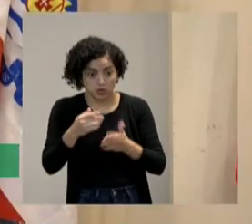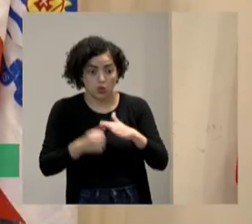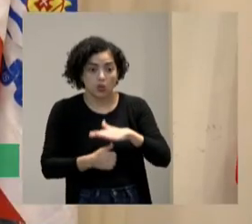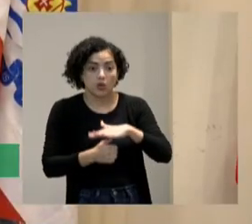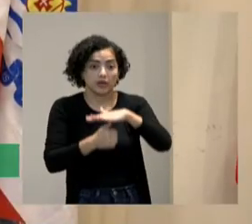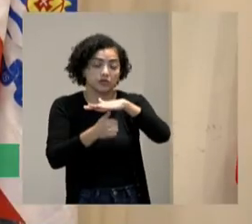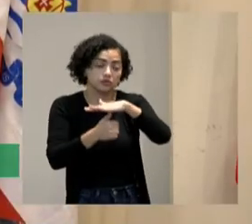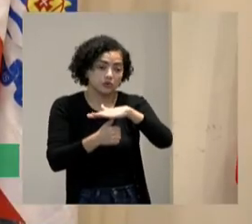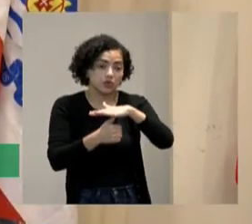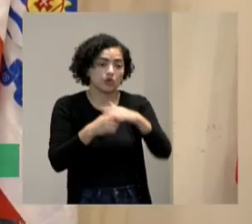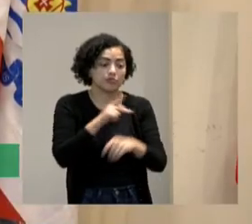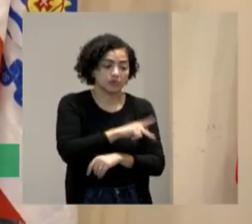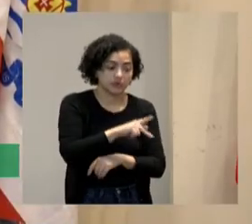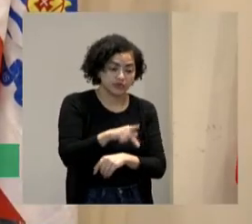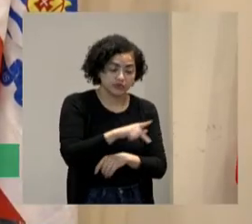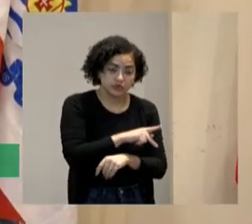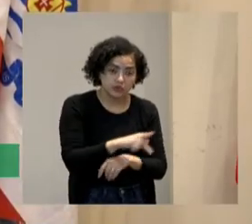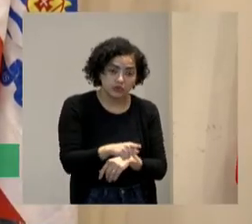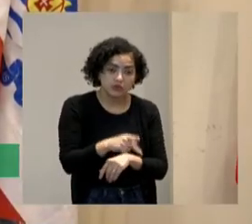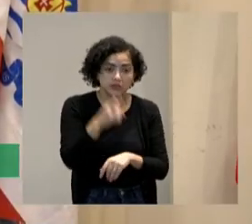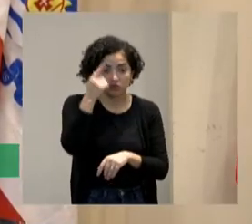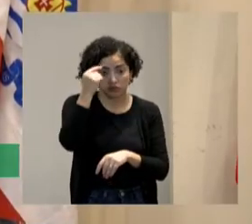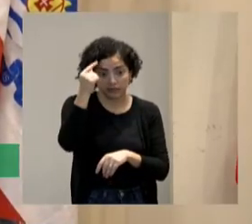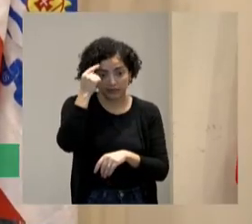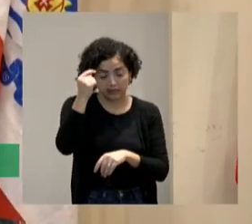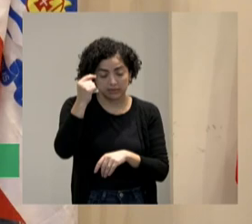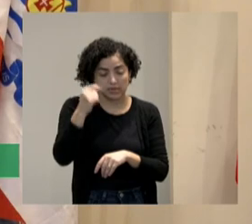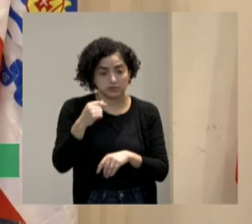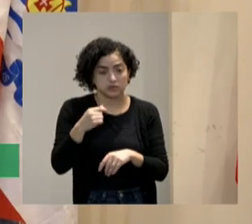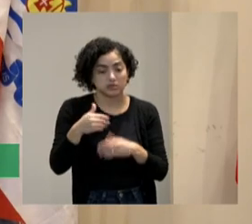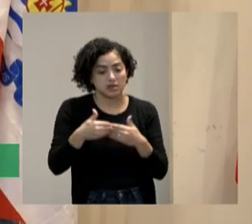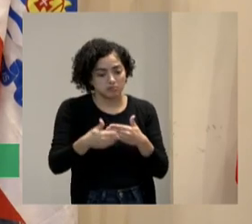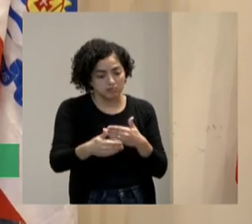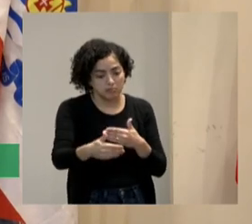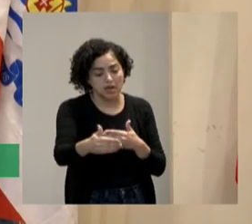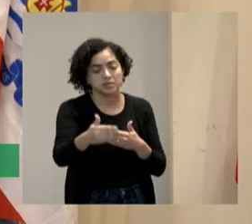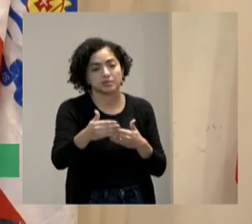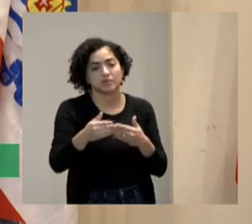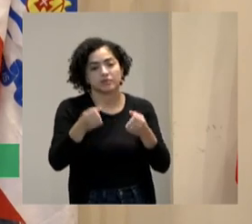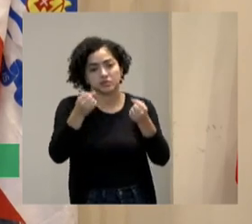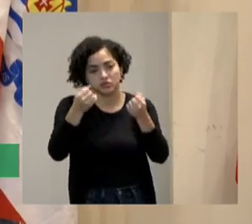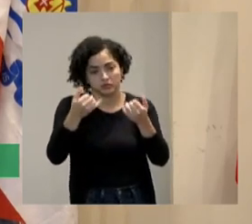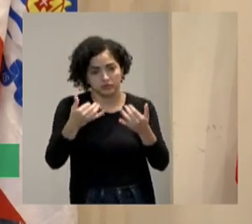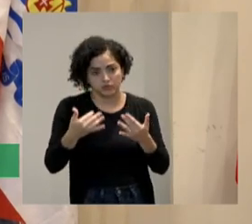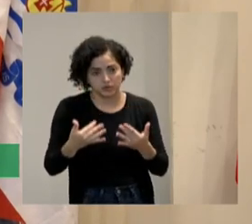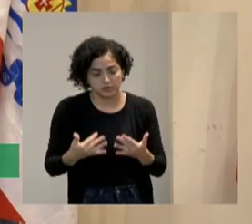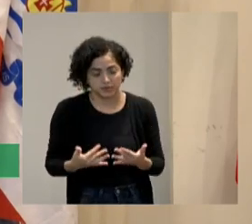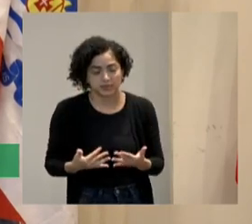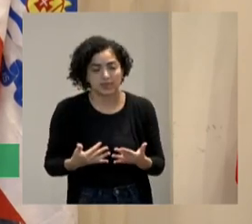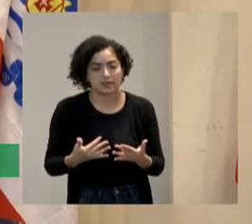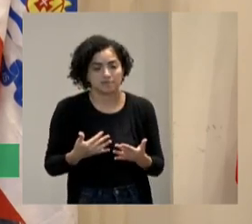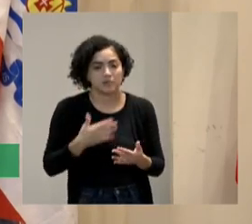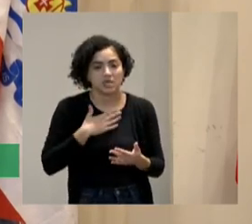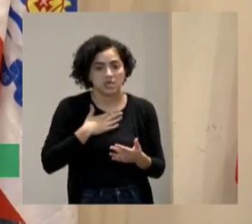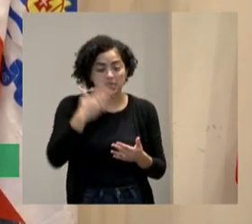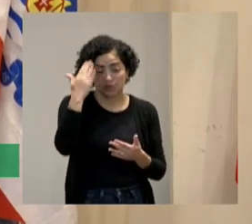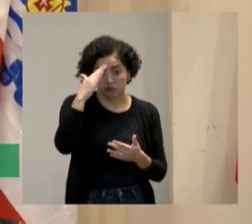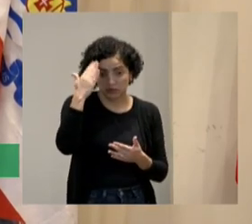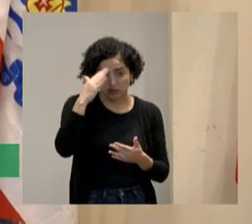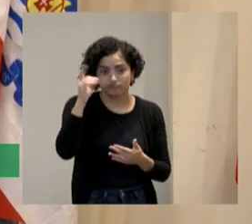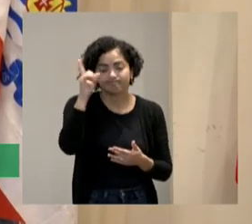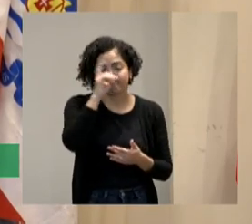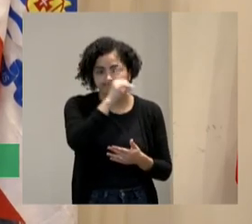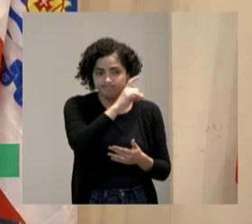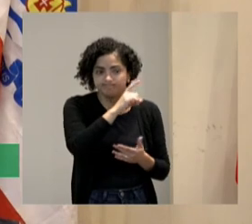professores e tudo mais e mais para frente aqui eu vou fazer um comentário que eu entendo que é difícil.